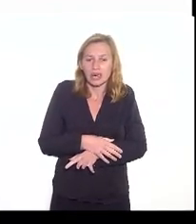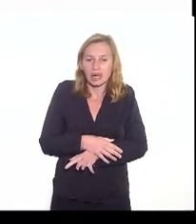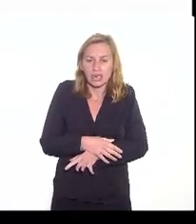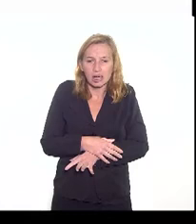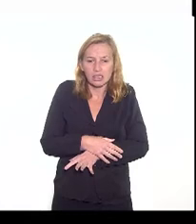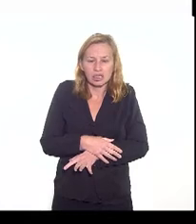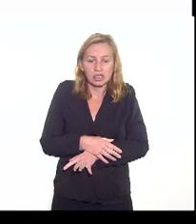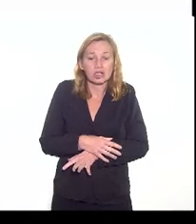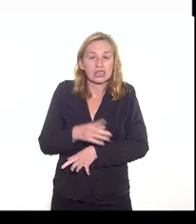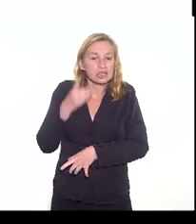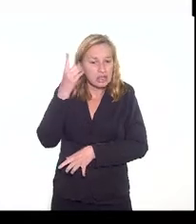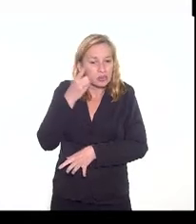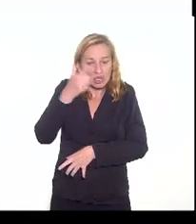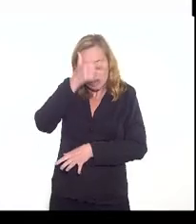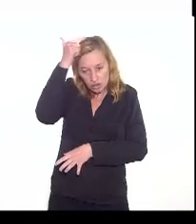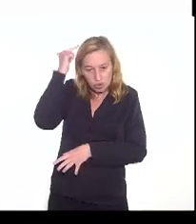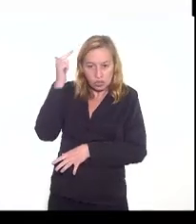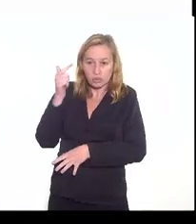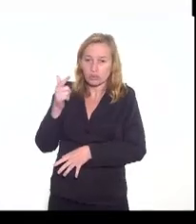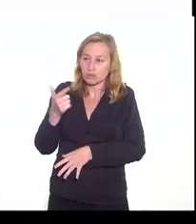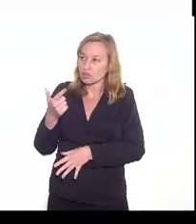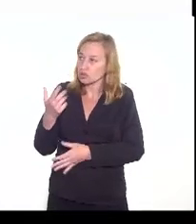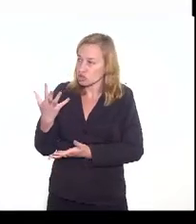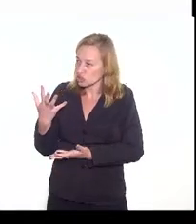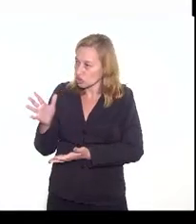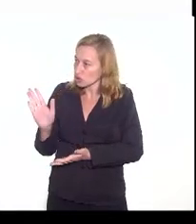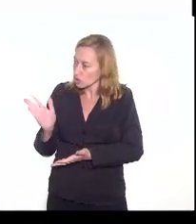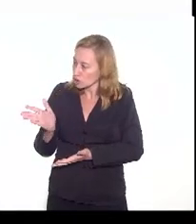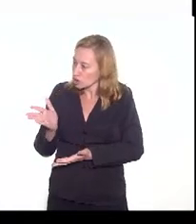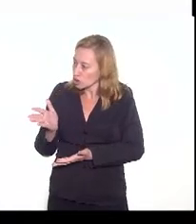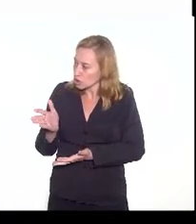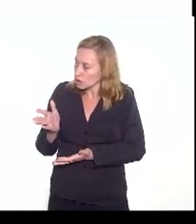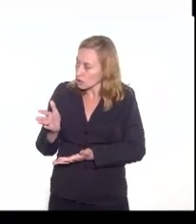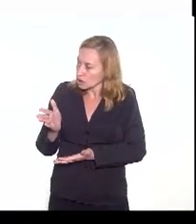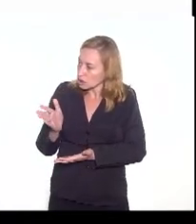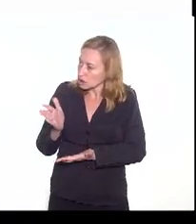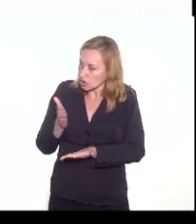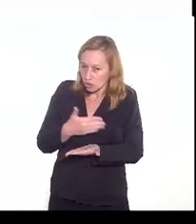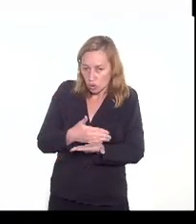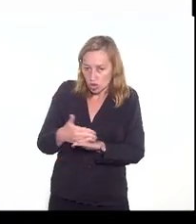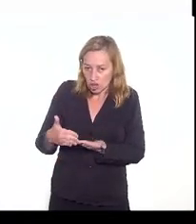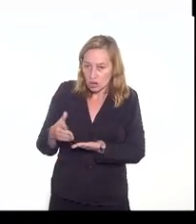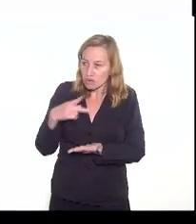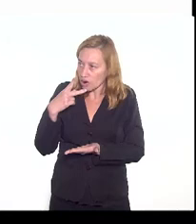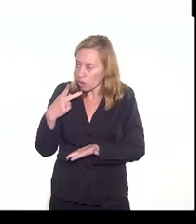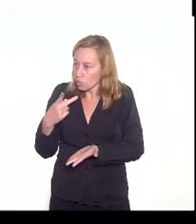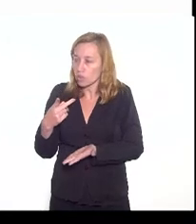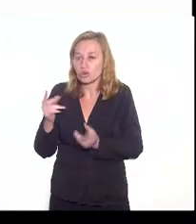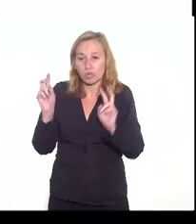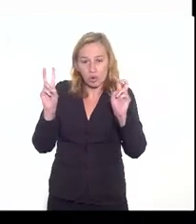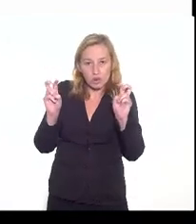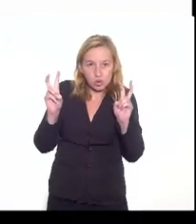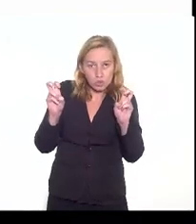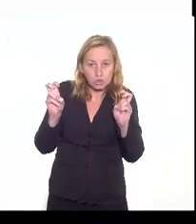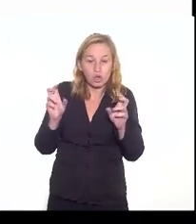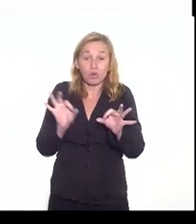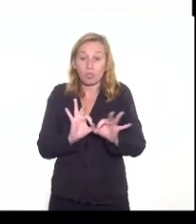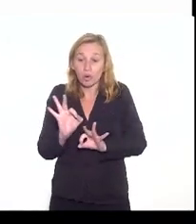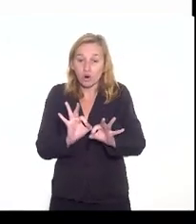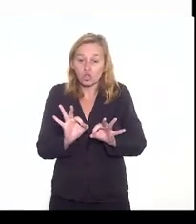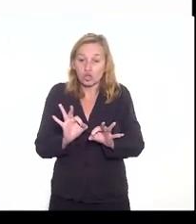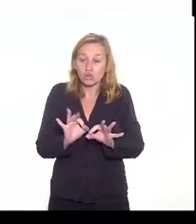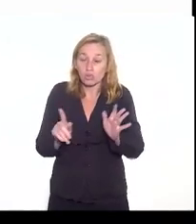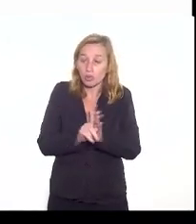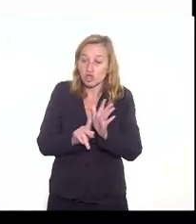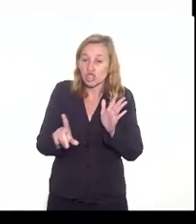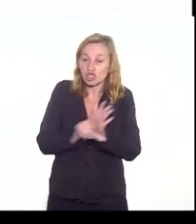O deputado Luiz Paulo acabou de abordar, ou seja, acabou no início, abordou sobre a questão de um projeto de lei